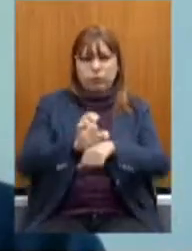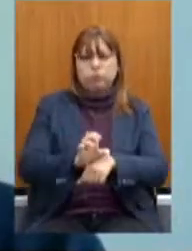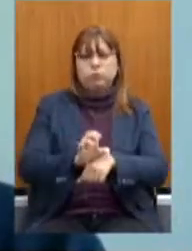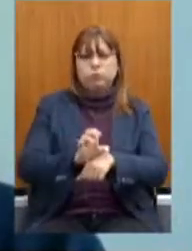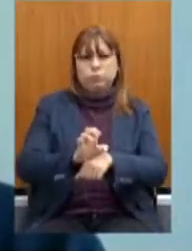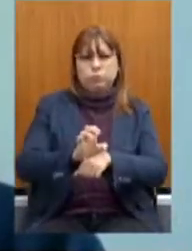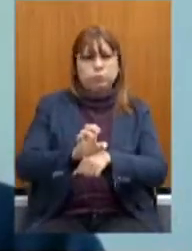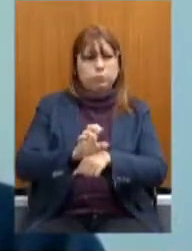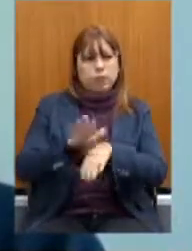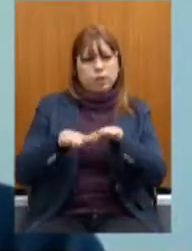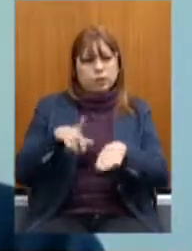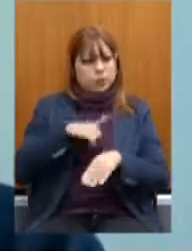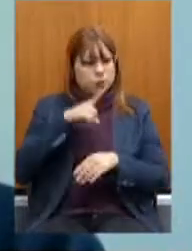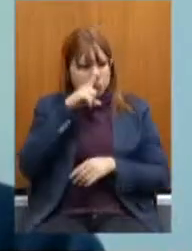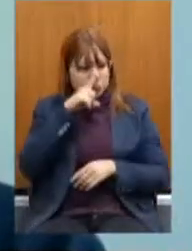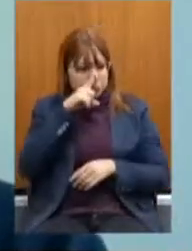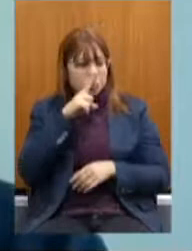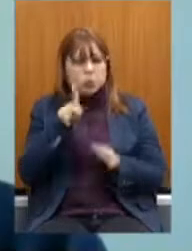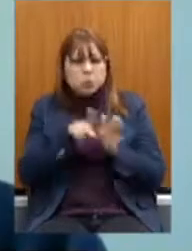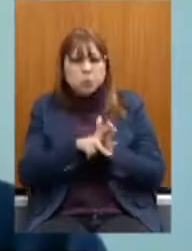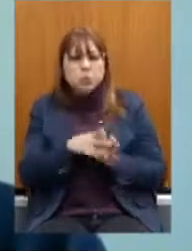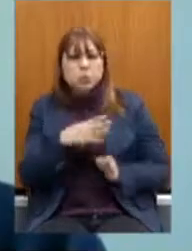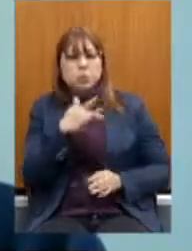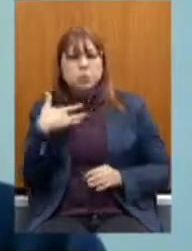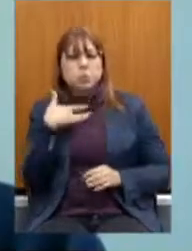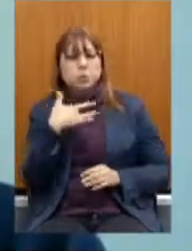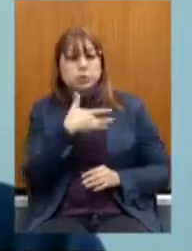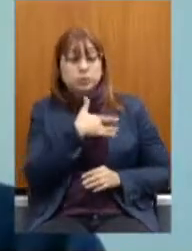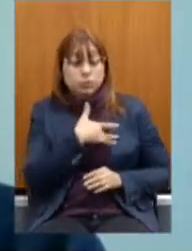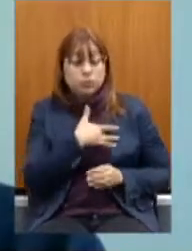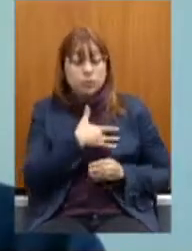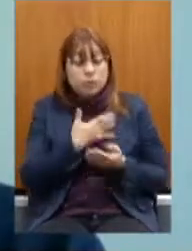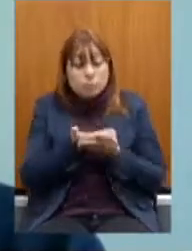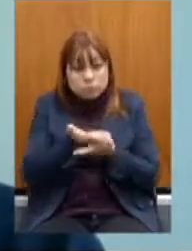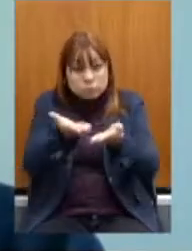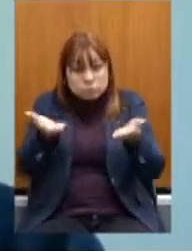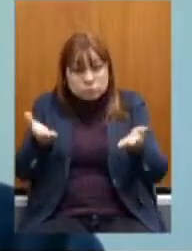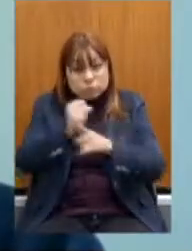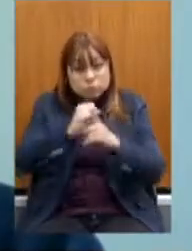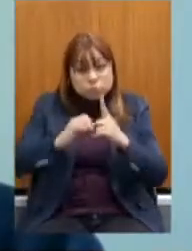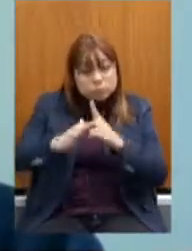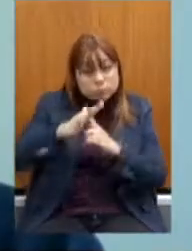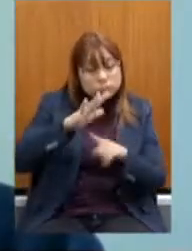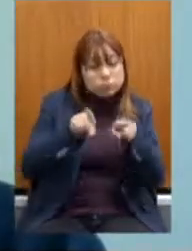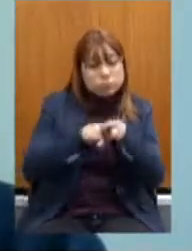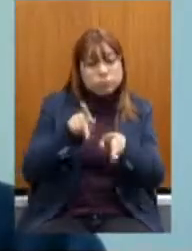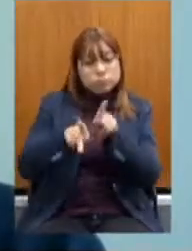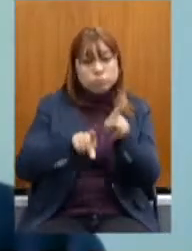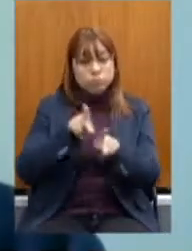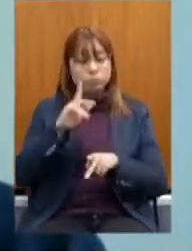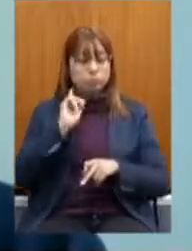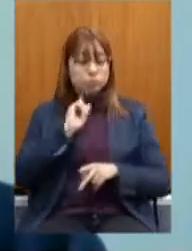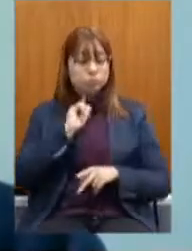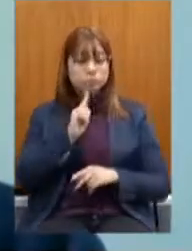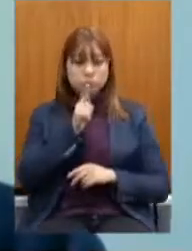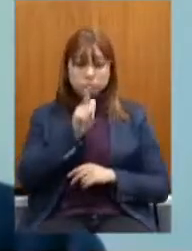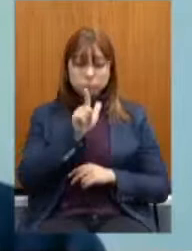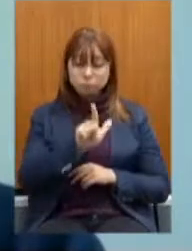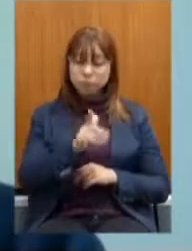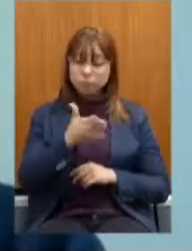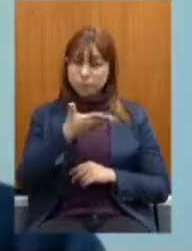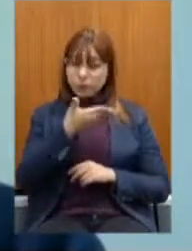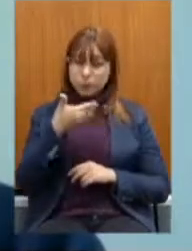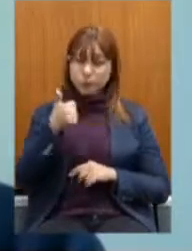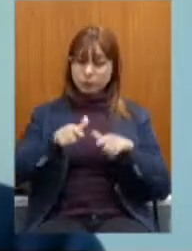em risco A sua saúde Para fazer com que A sociedade O resto da população mineira Ela tenha O melhor